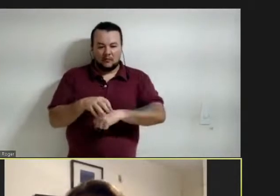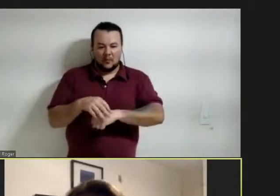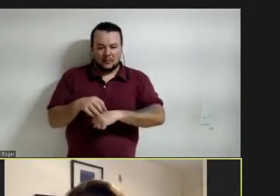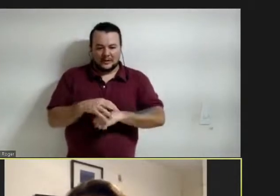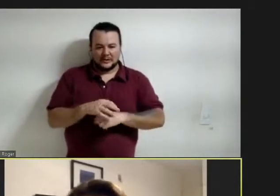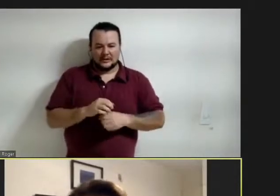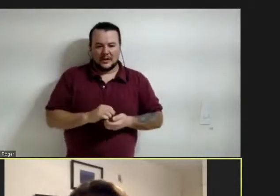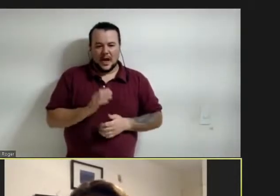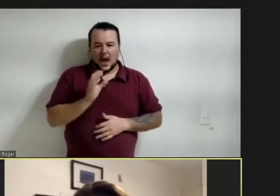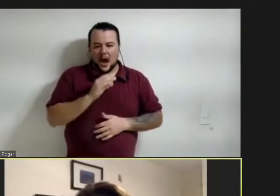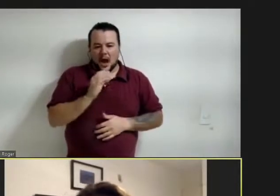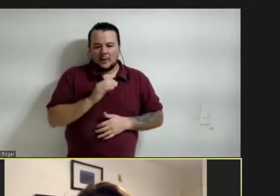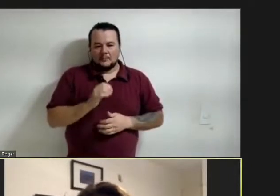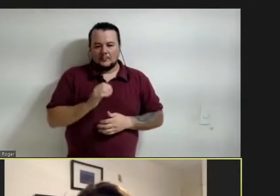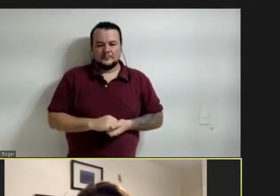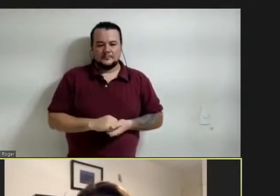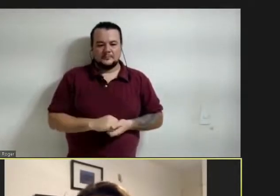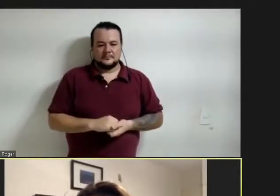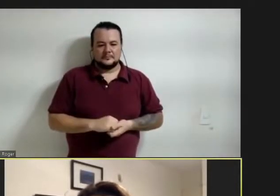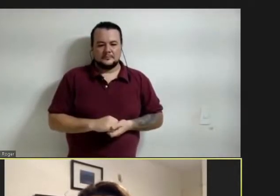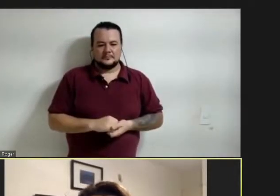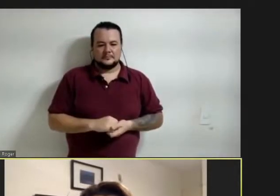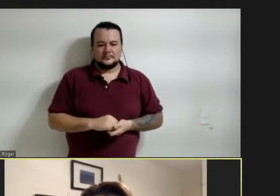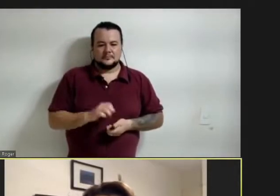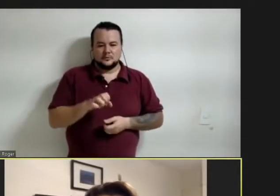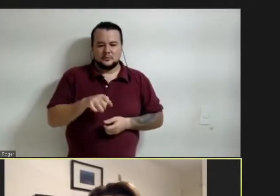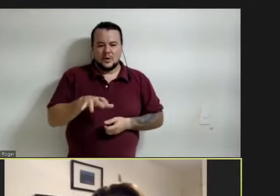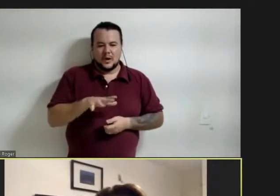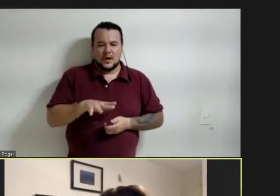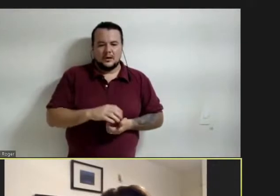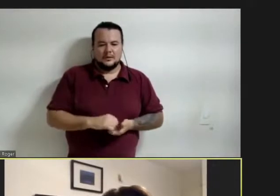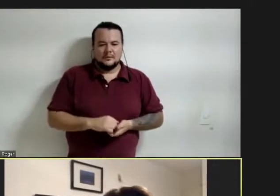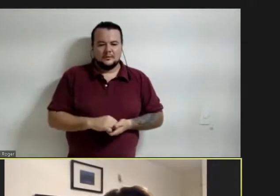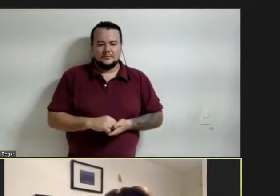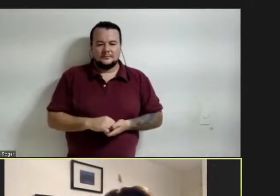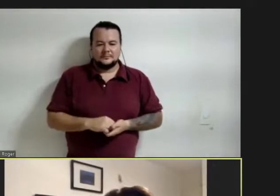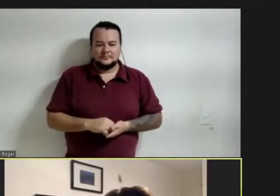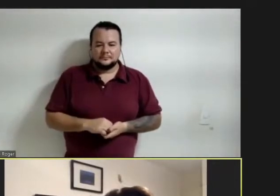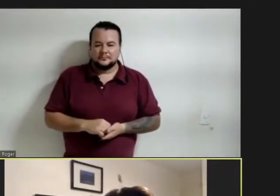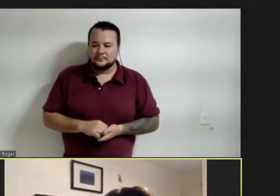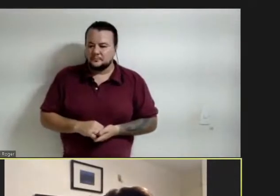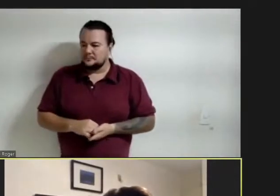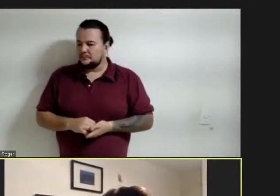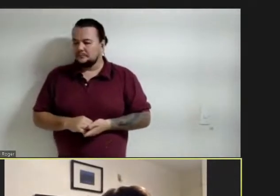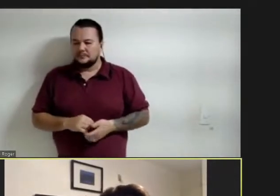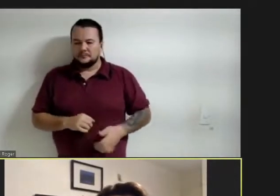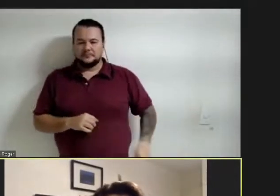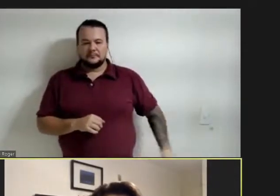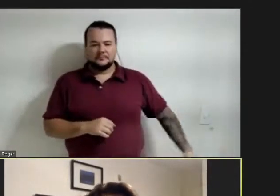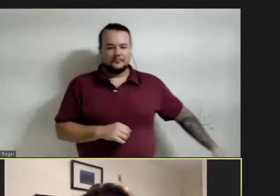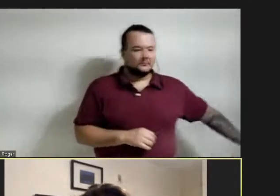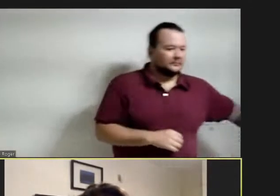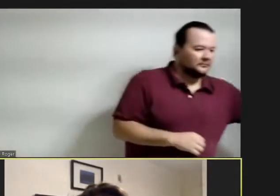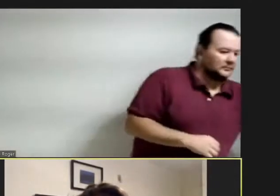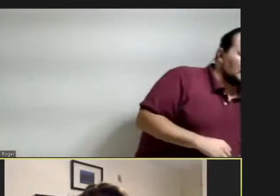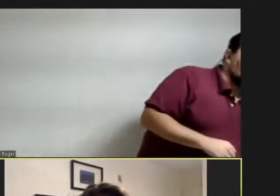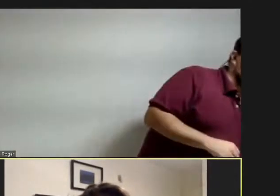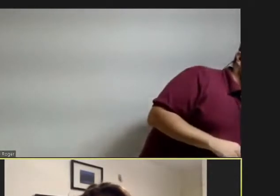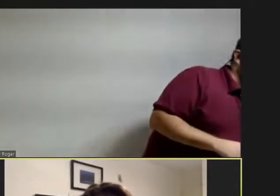uma tela deixa eu só fazer isso aqui eu acho que é esse aqui